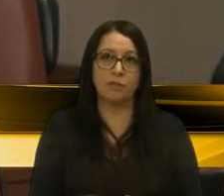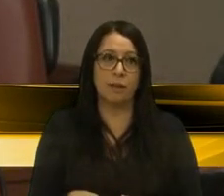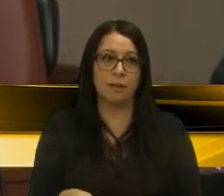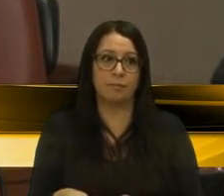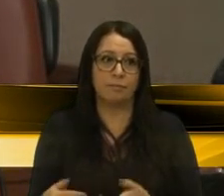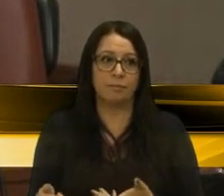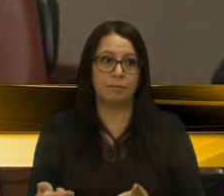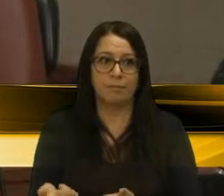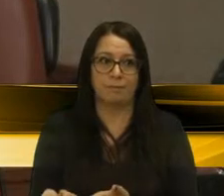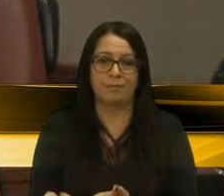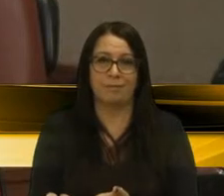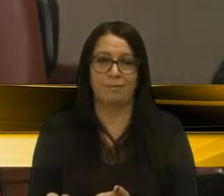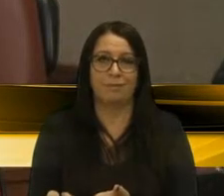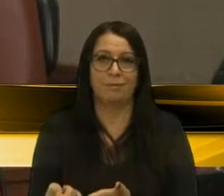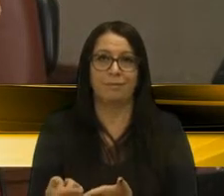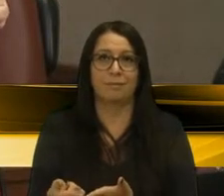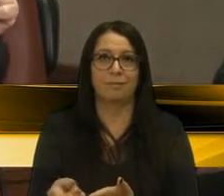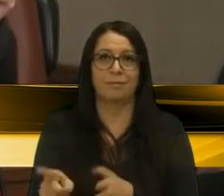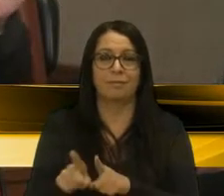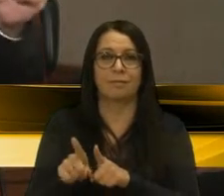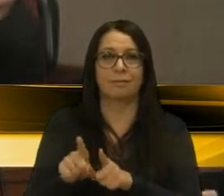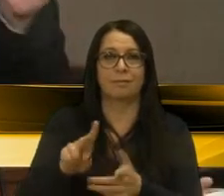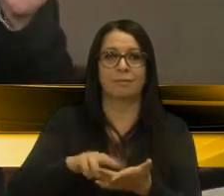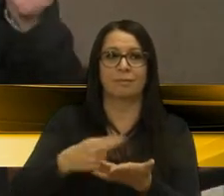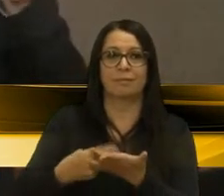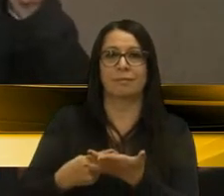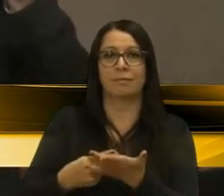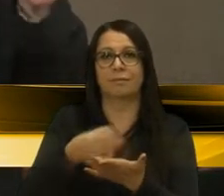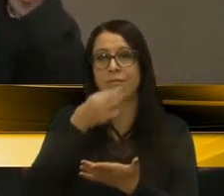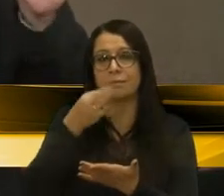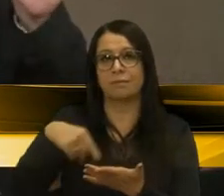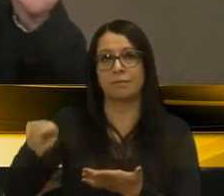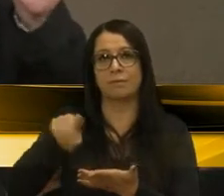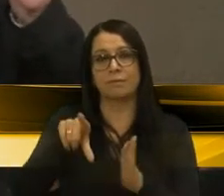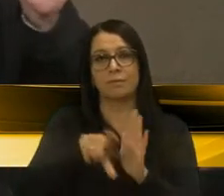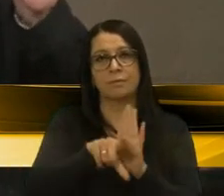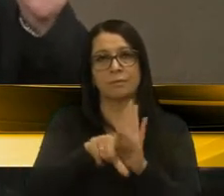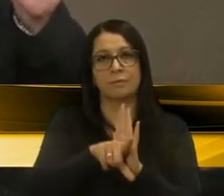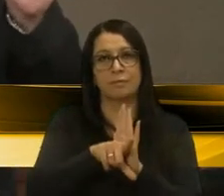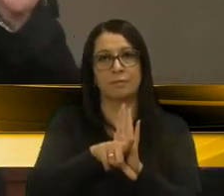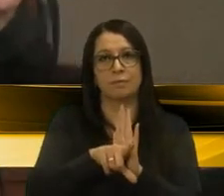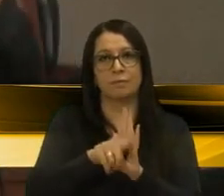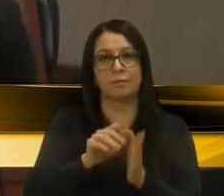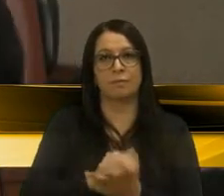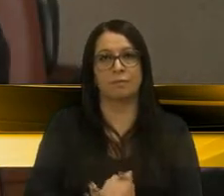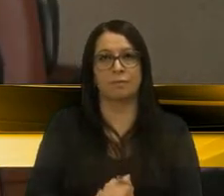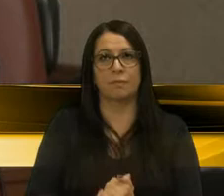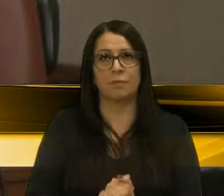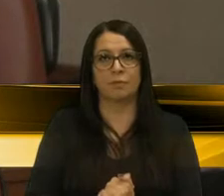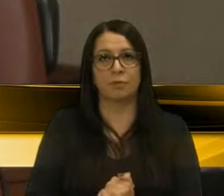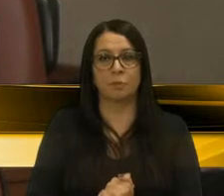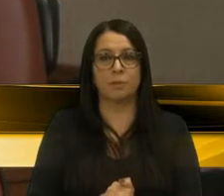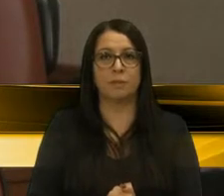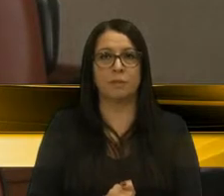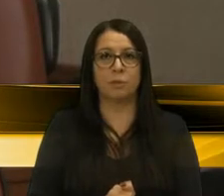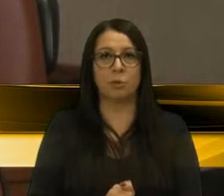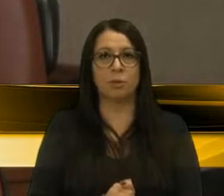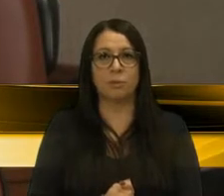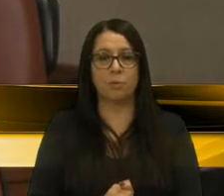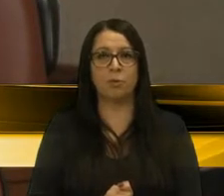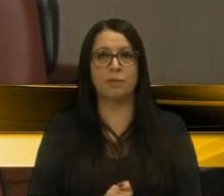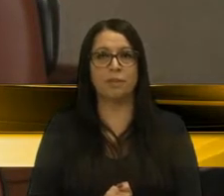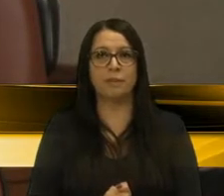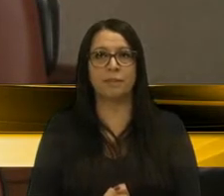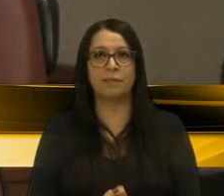Mas tem que ter a devida interpretação, do ponto de vista legal, do ponto de vista da certeza que essa água é